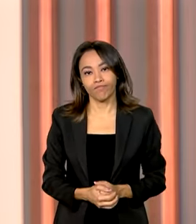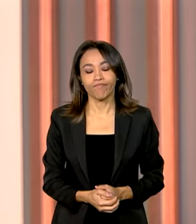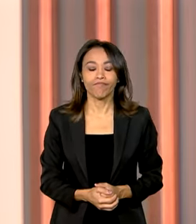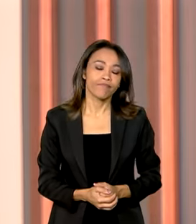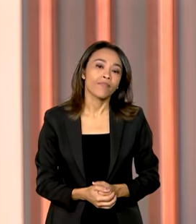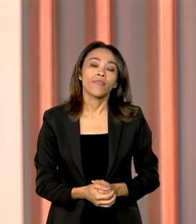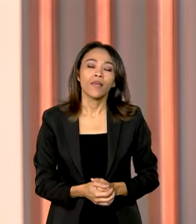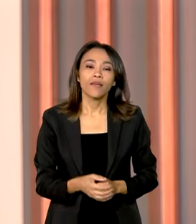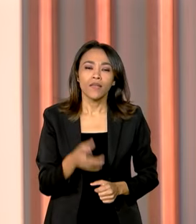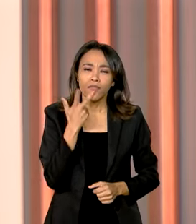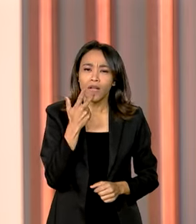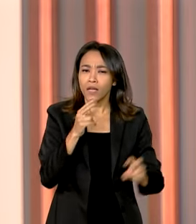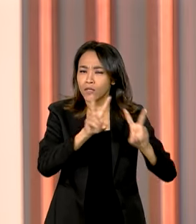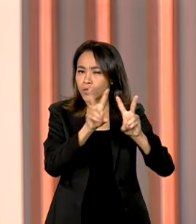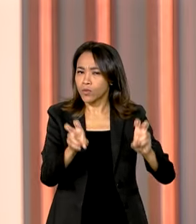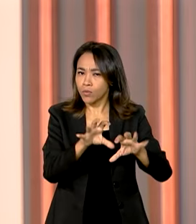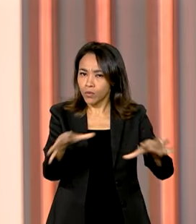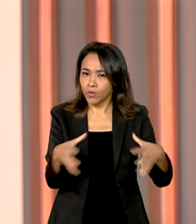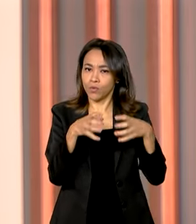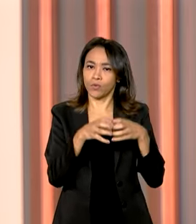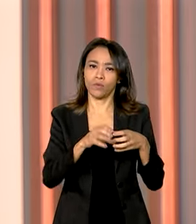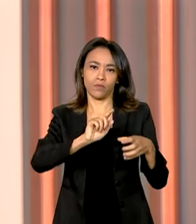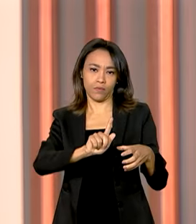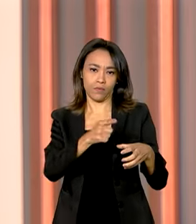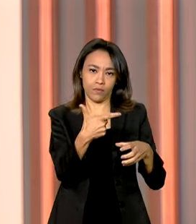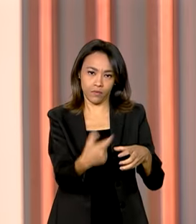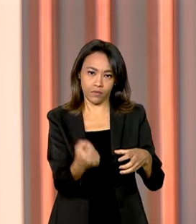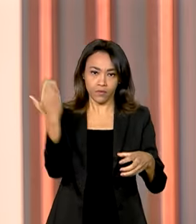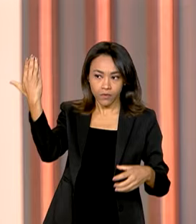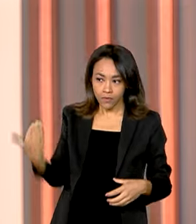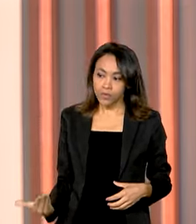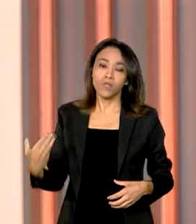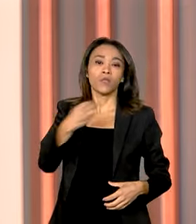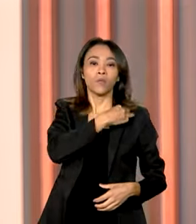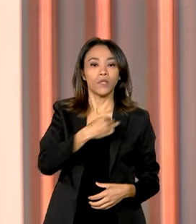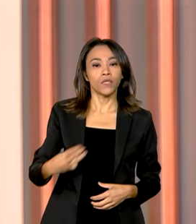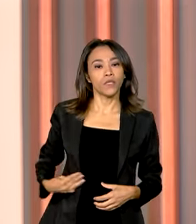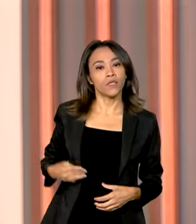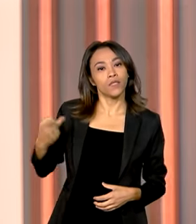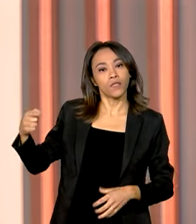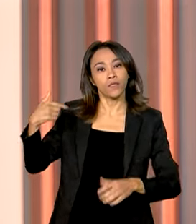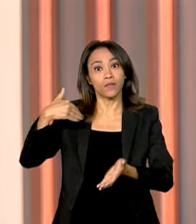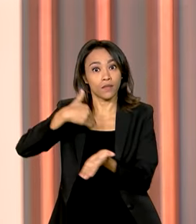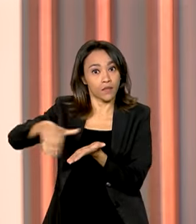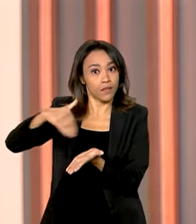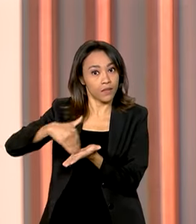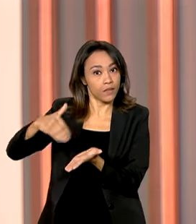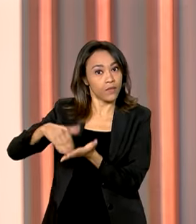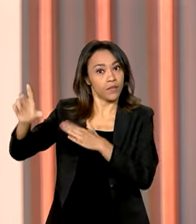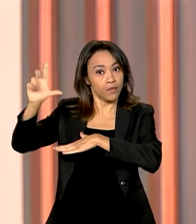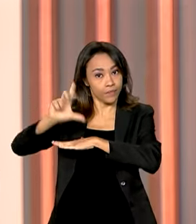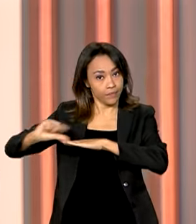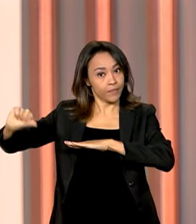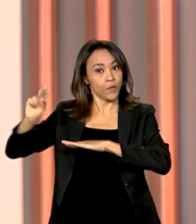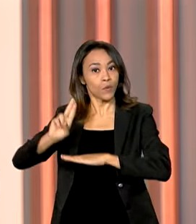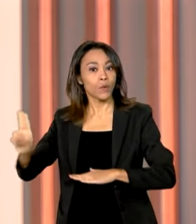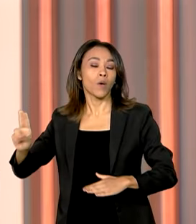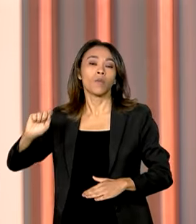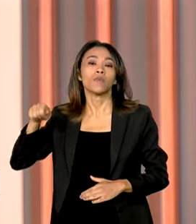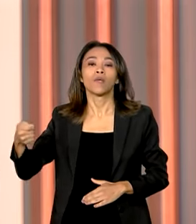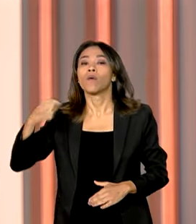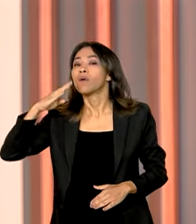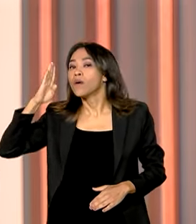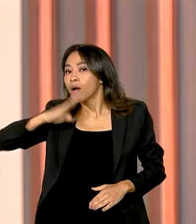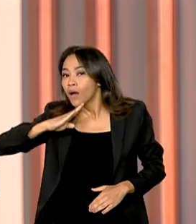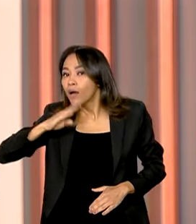por falar em G20, o ministro da Secretaria de Comunicação da Presidência, Paulo Pimenta, participou da abertura